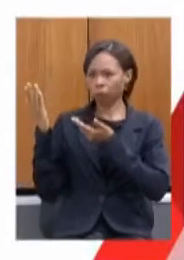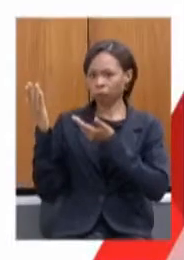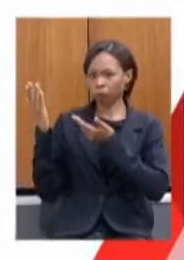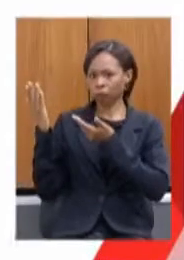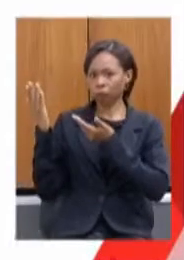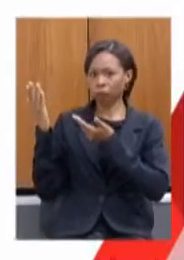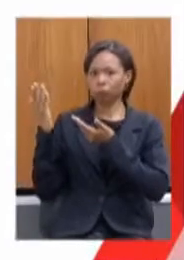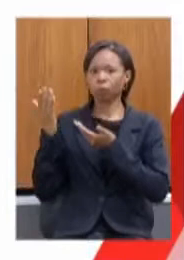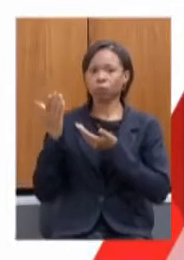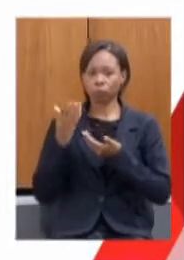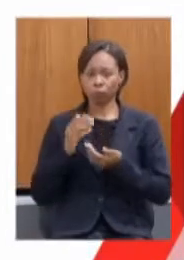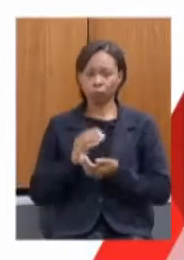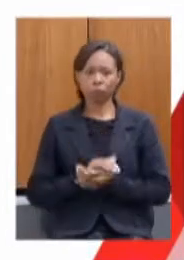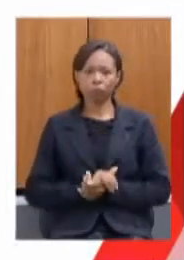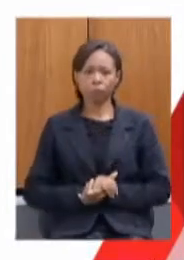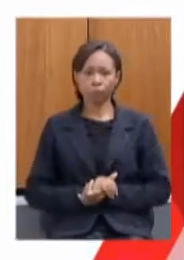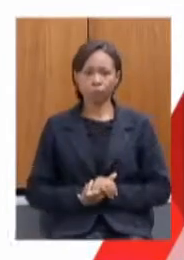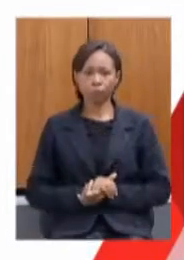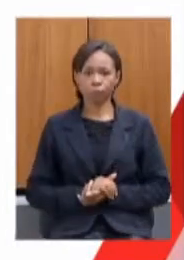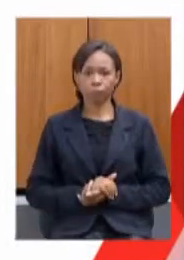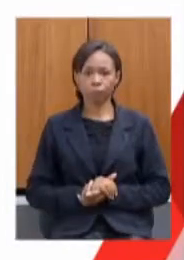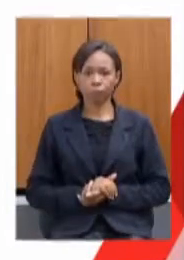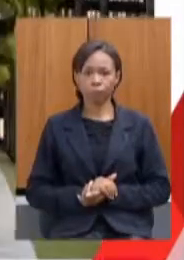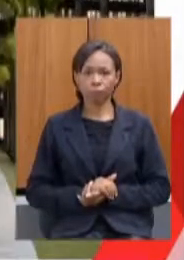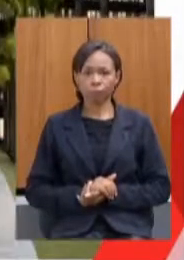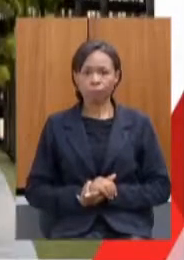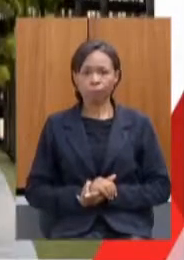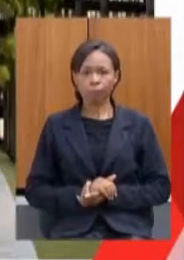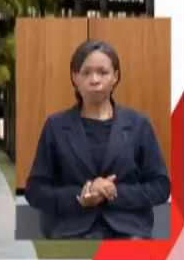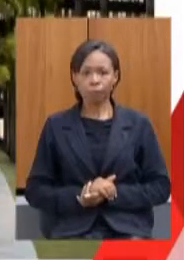Ok. Por favor, o próximo slide.